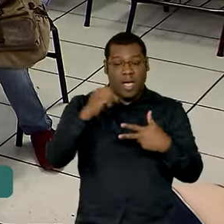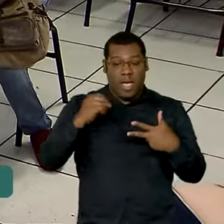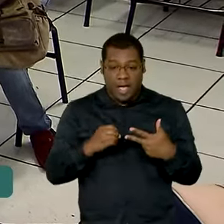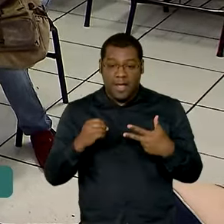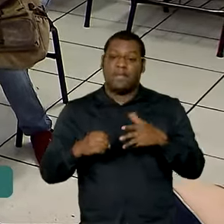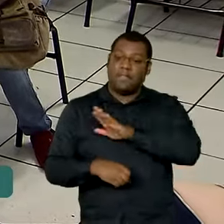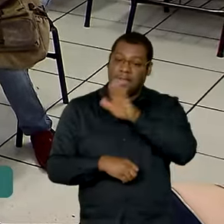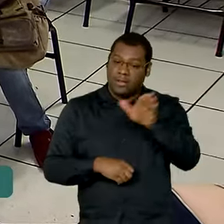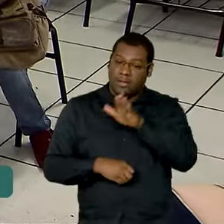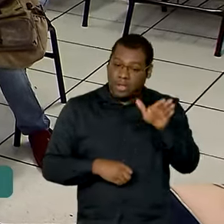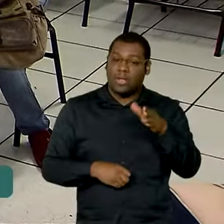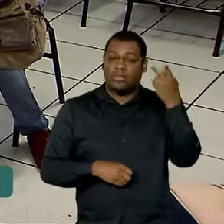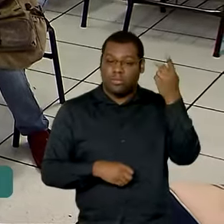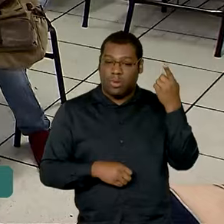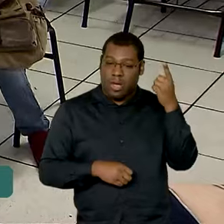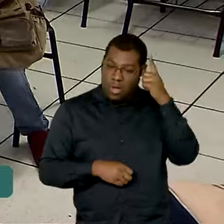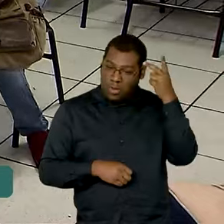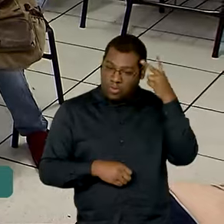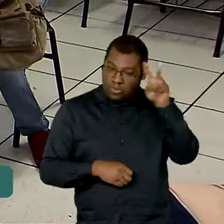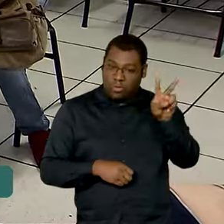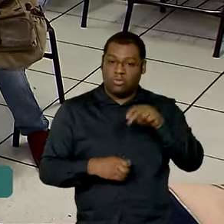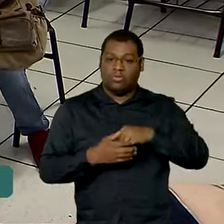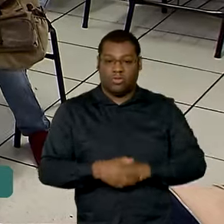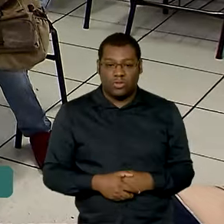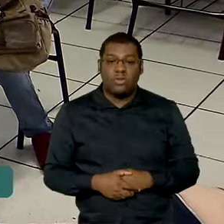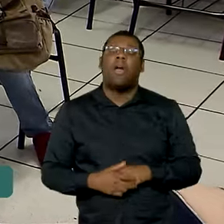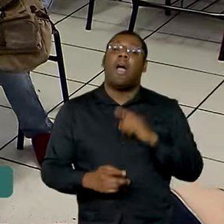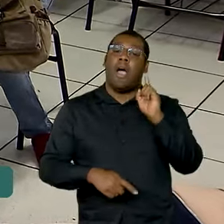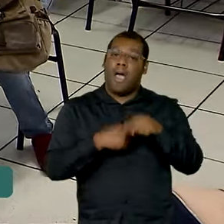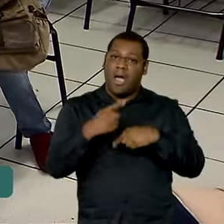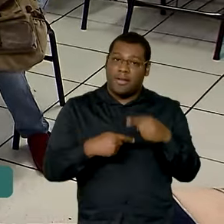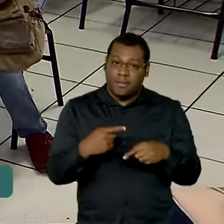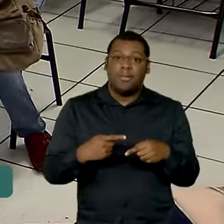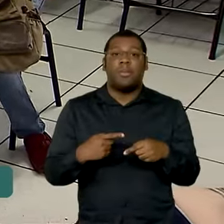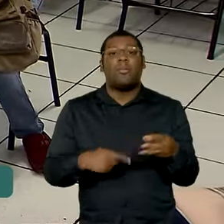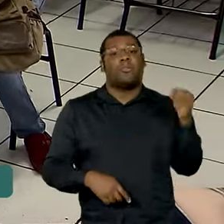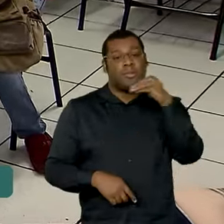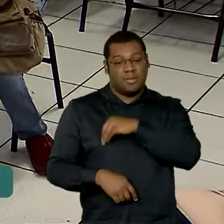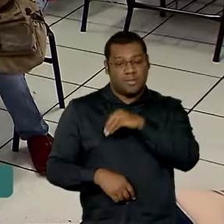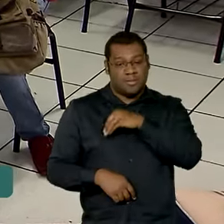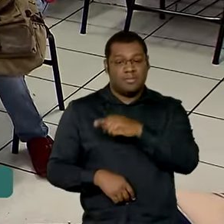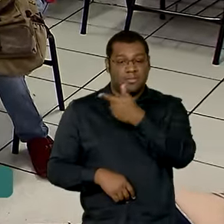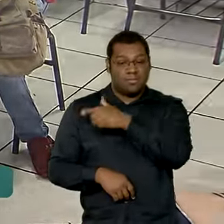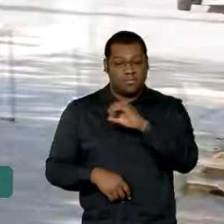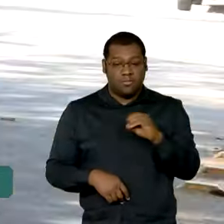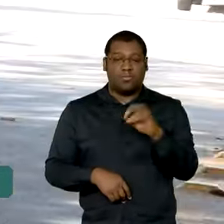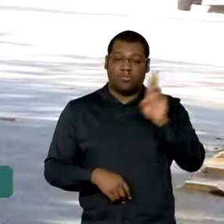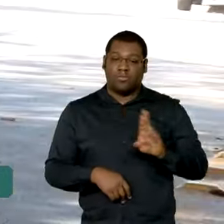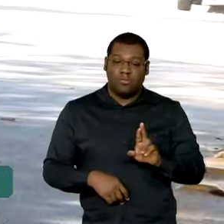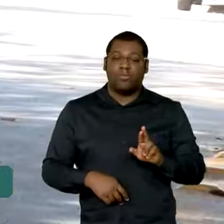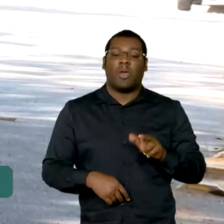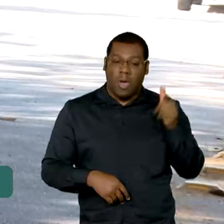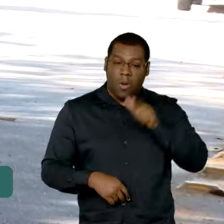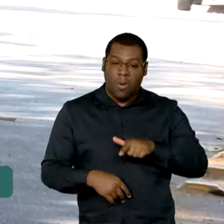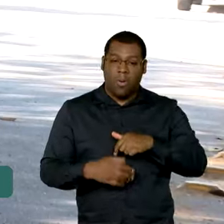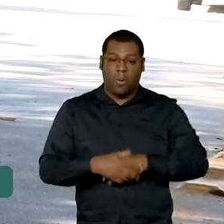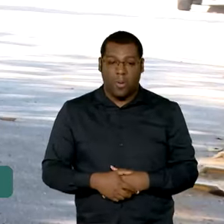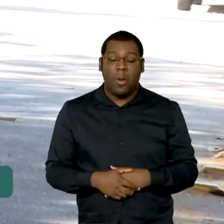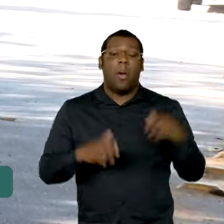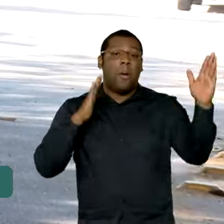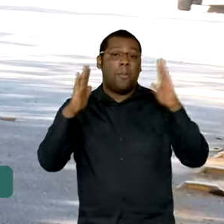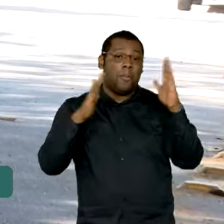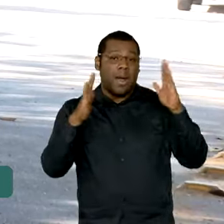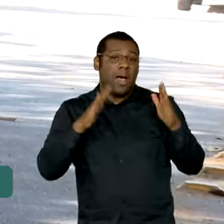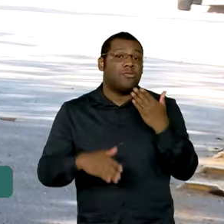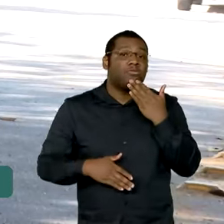o valor é automaticamente depositado na conta poupança do estudante. O prazo para pedir a isenção da taxa de inscrição